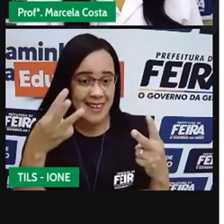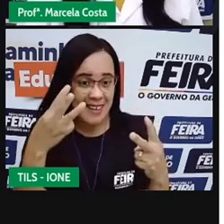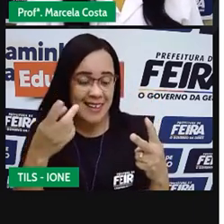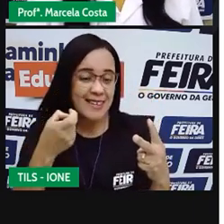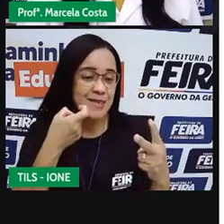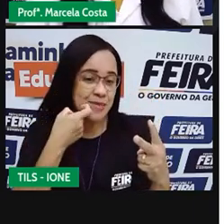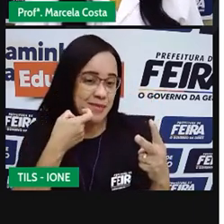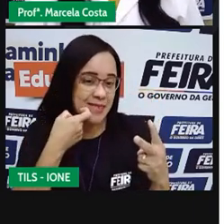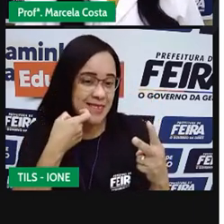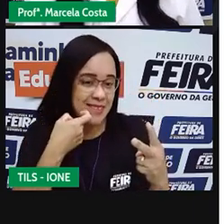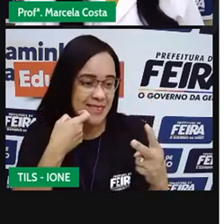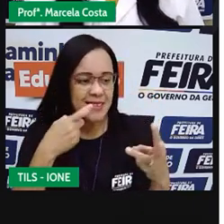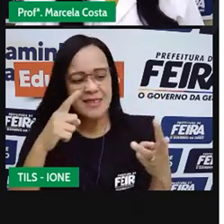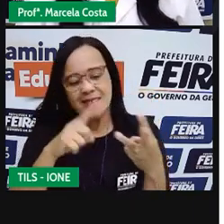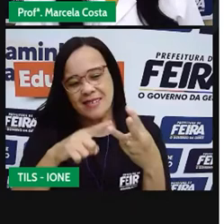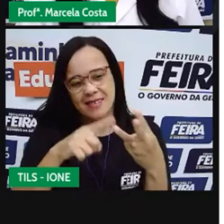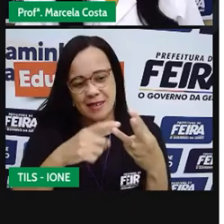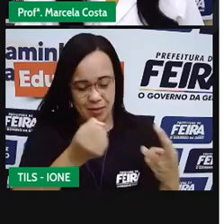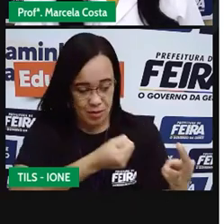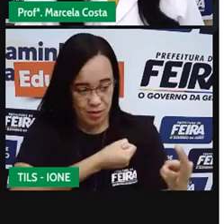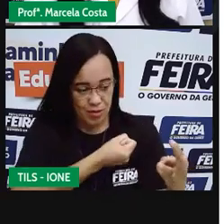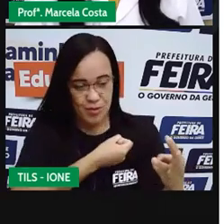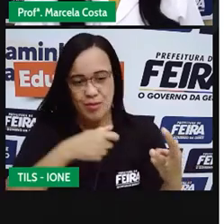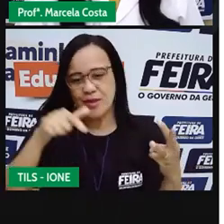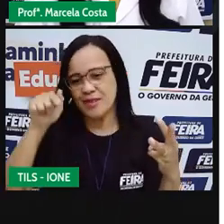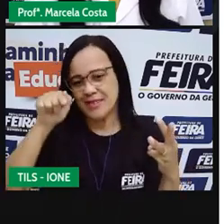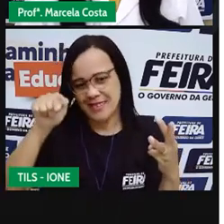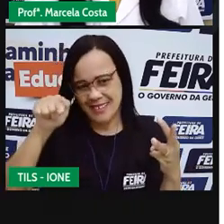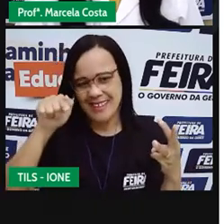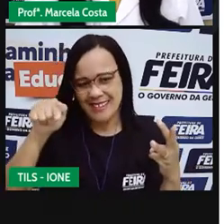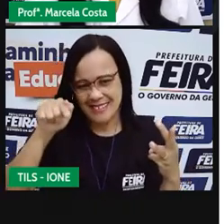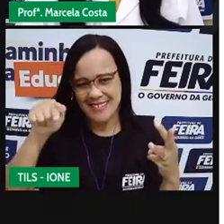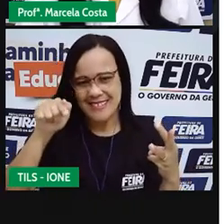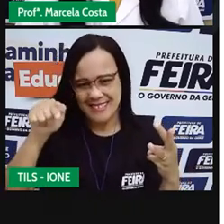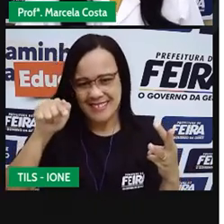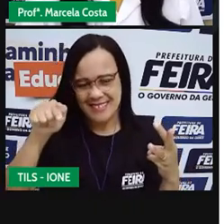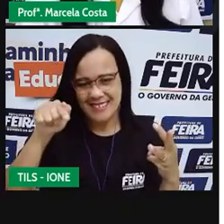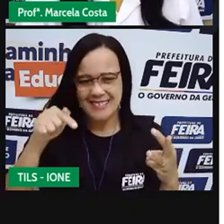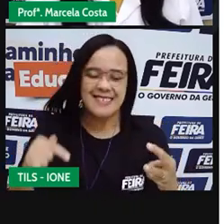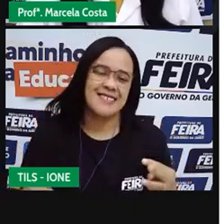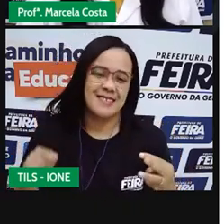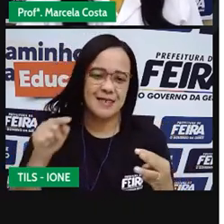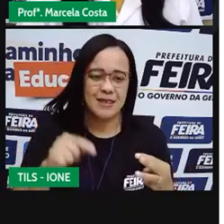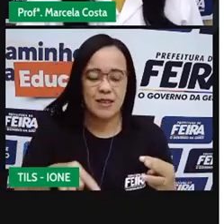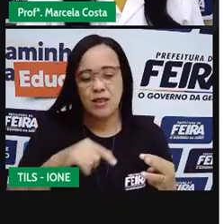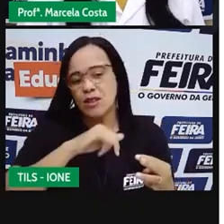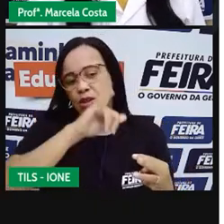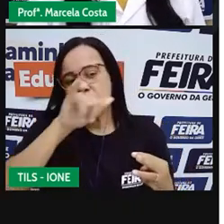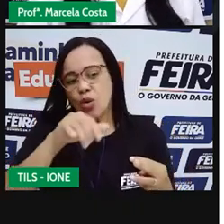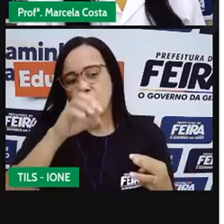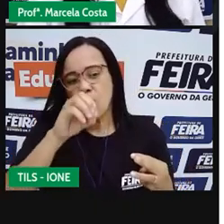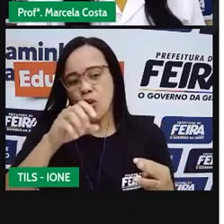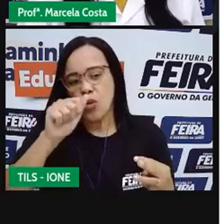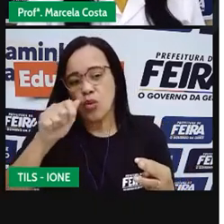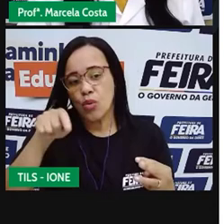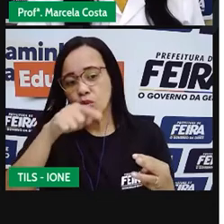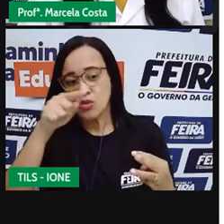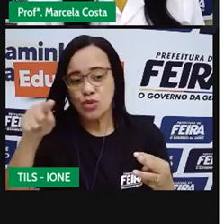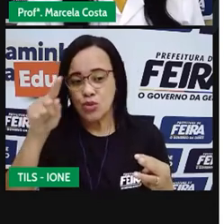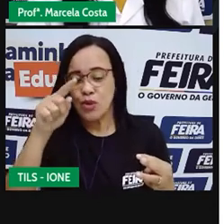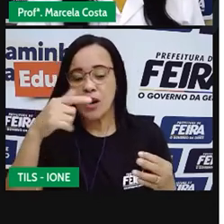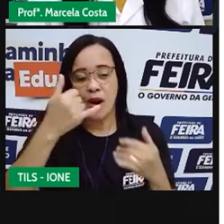ele pescou o número 7 então ao lado ao nome João que foi o